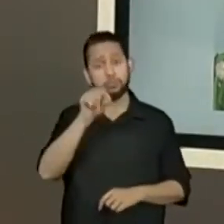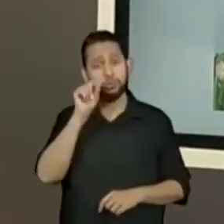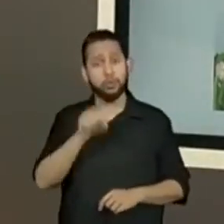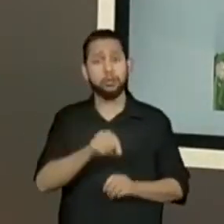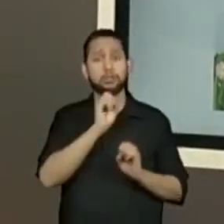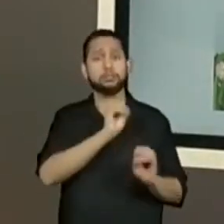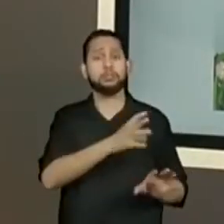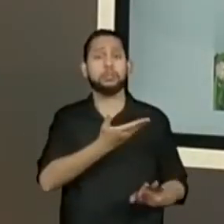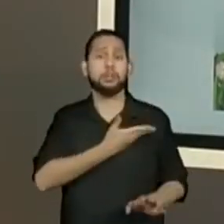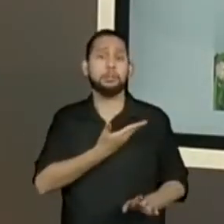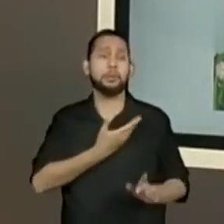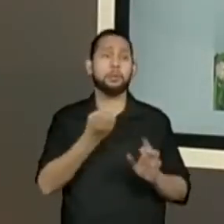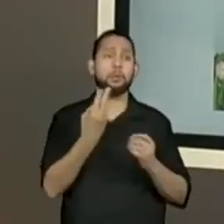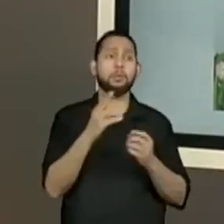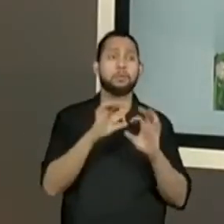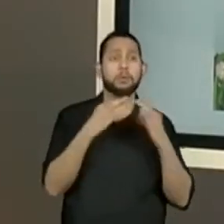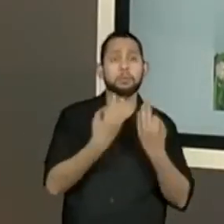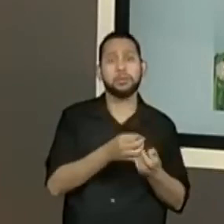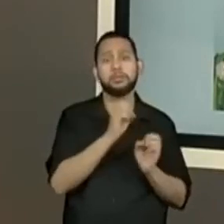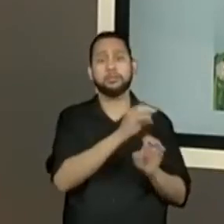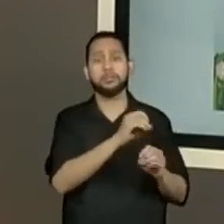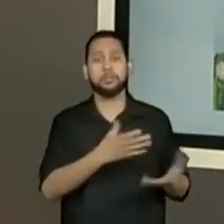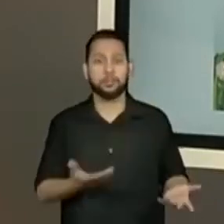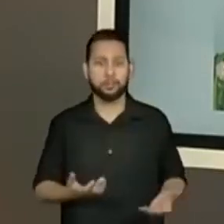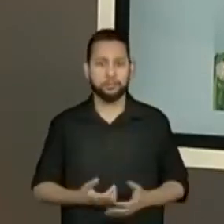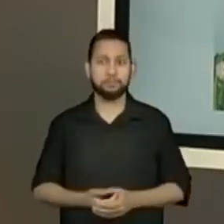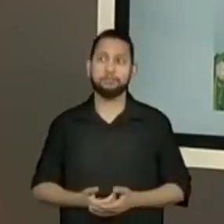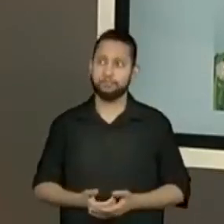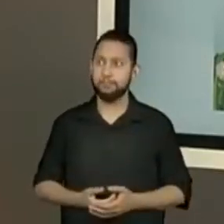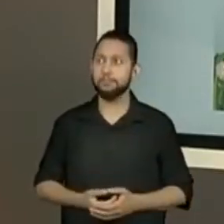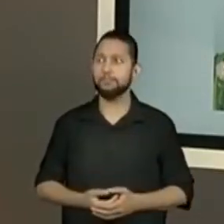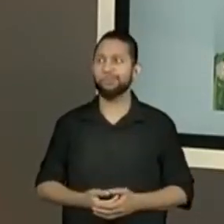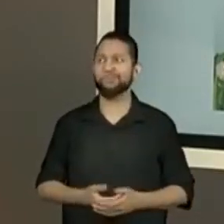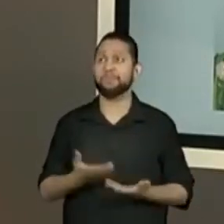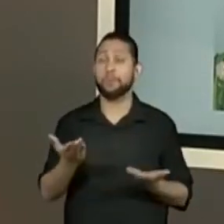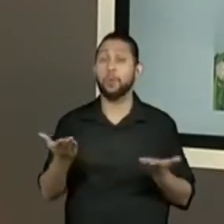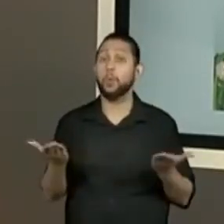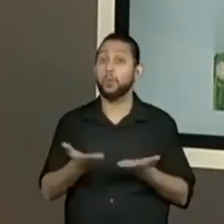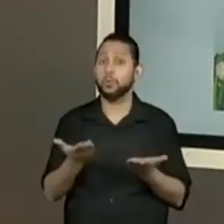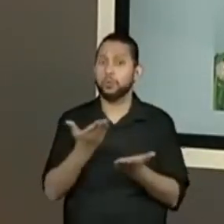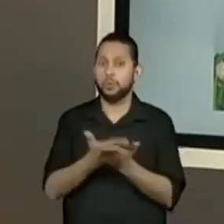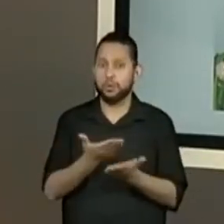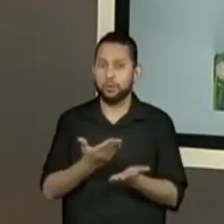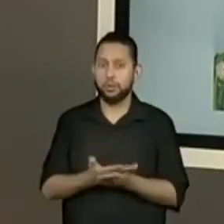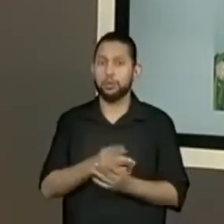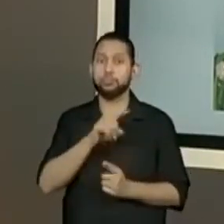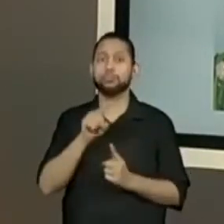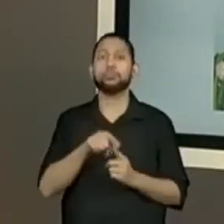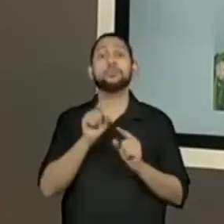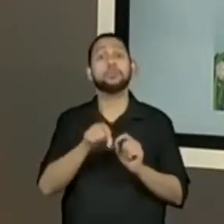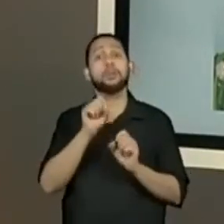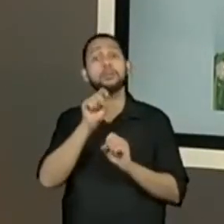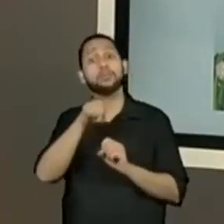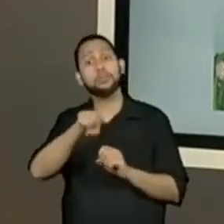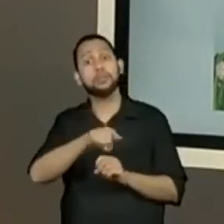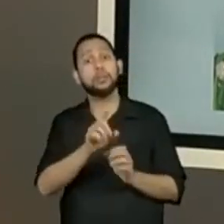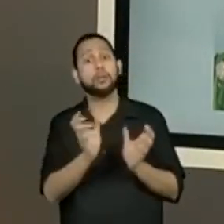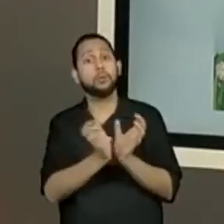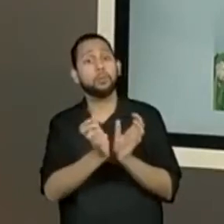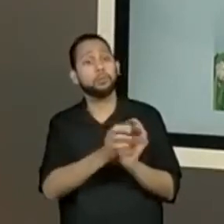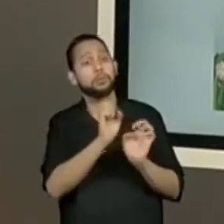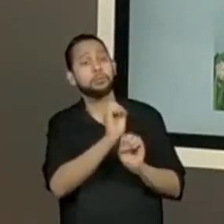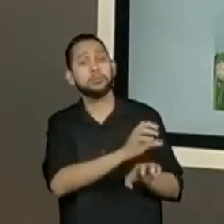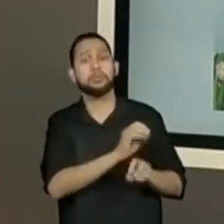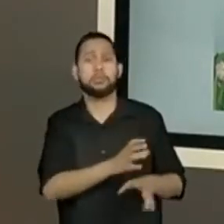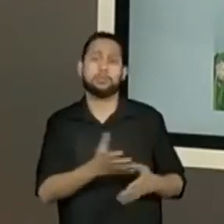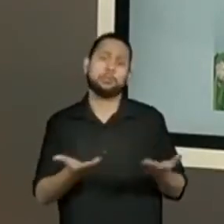ou para um familiar. O objetivo da sequência era que vocês ensinassem para a outra turma. Só que a